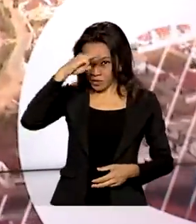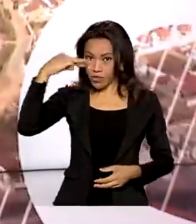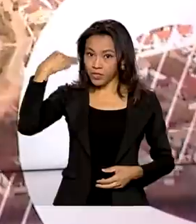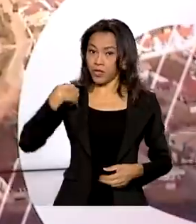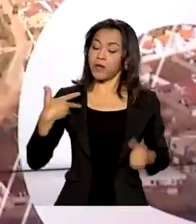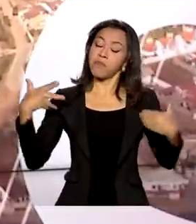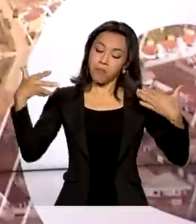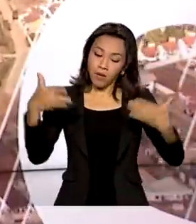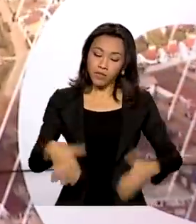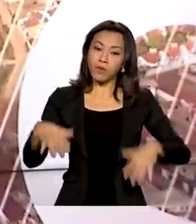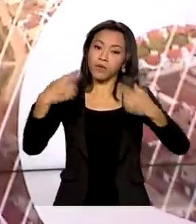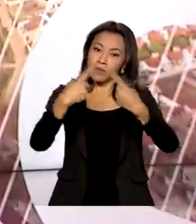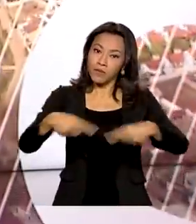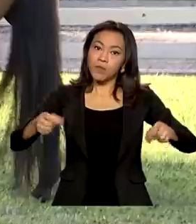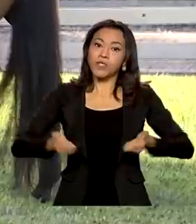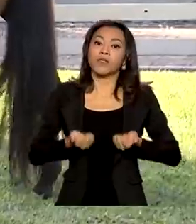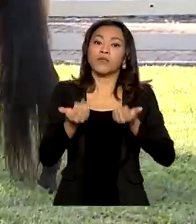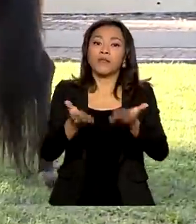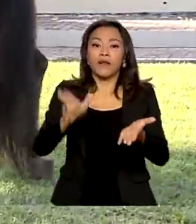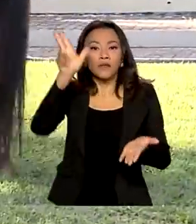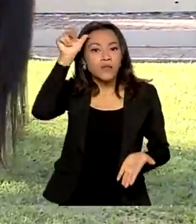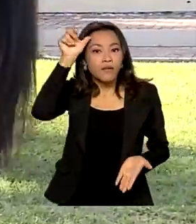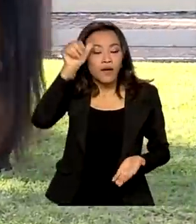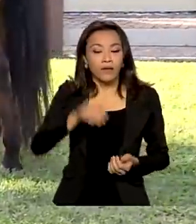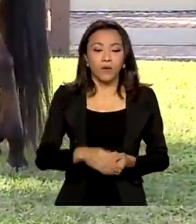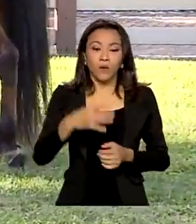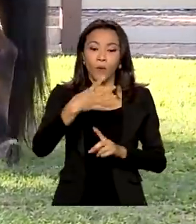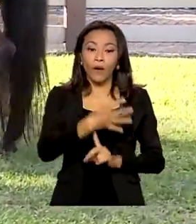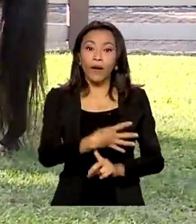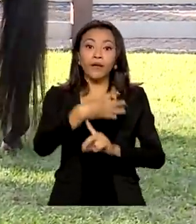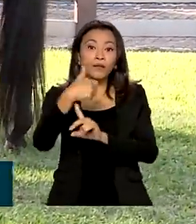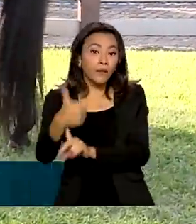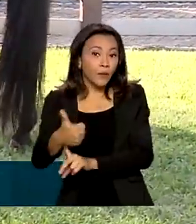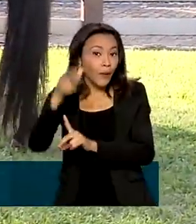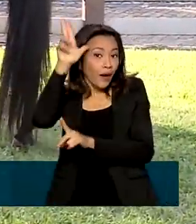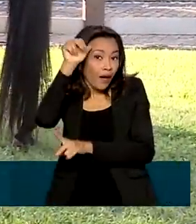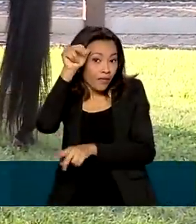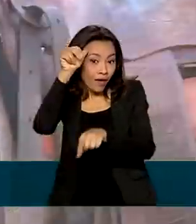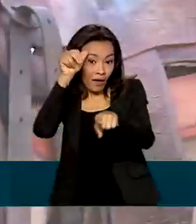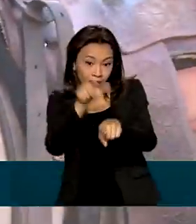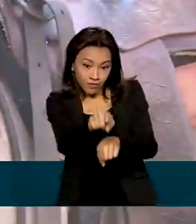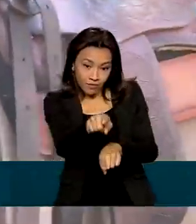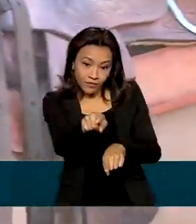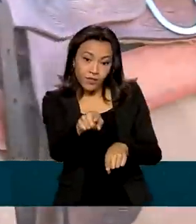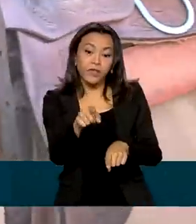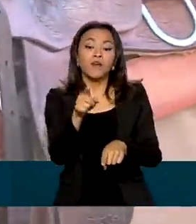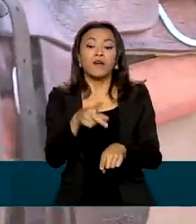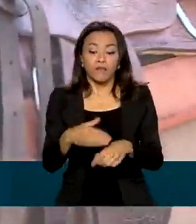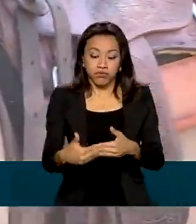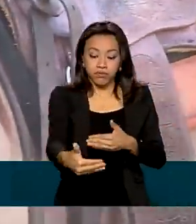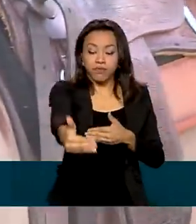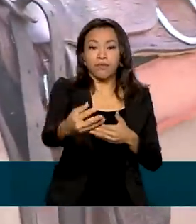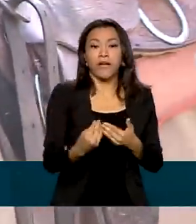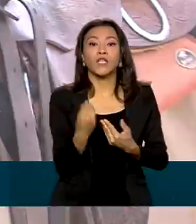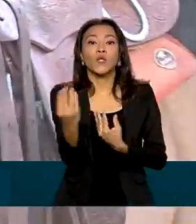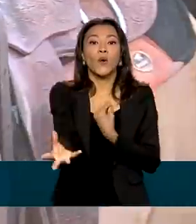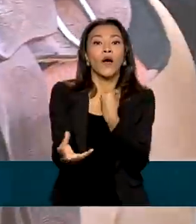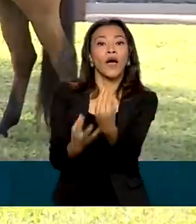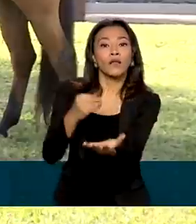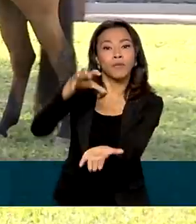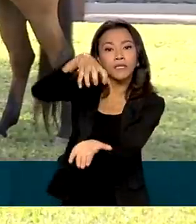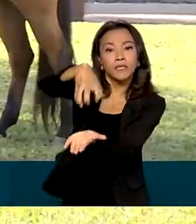da cerimônia de entrega das doações. Os 41 cavalos da raça Quarto de Milha serão doados para centros de